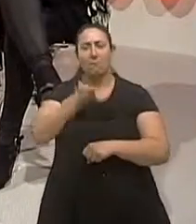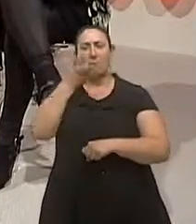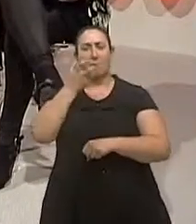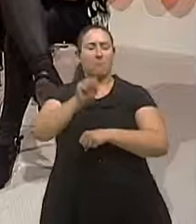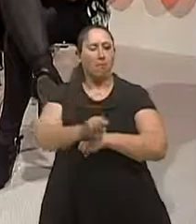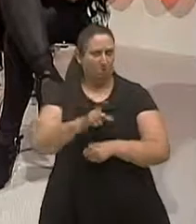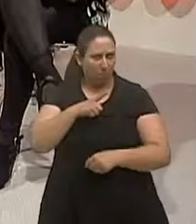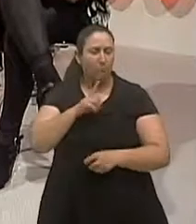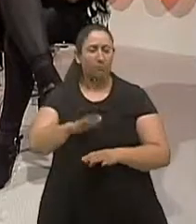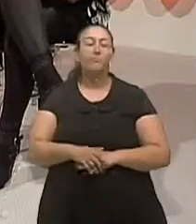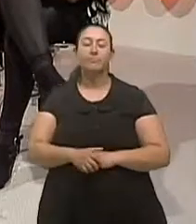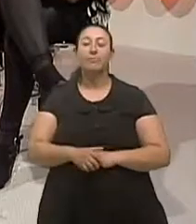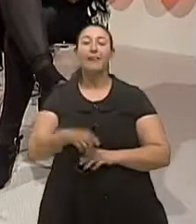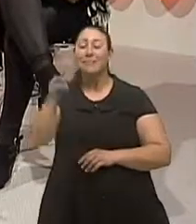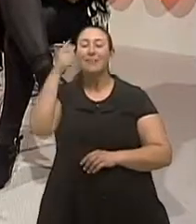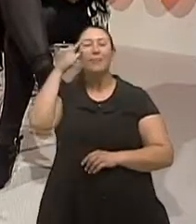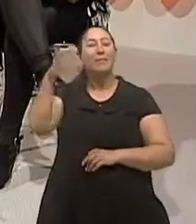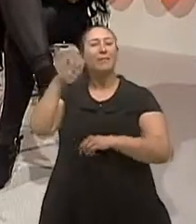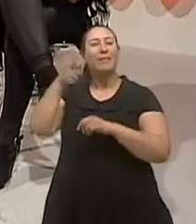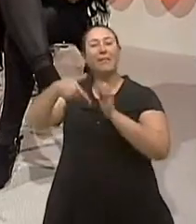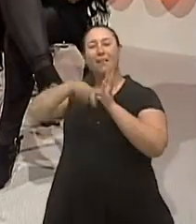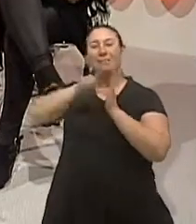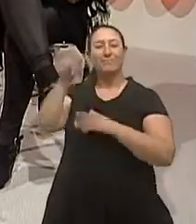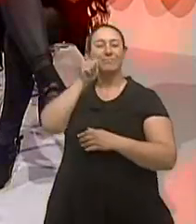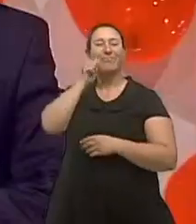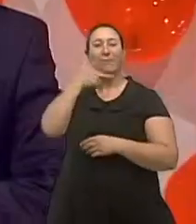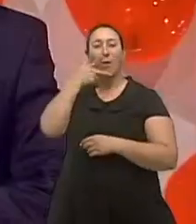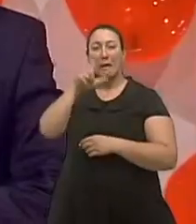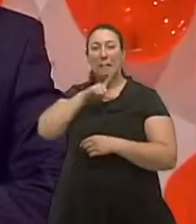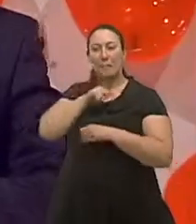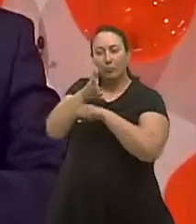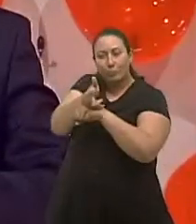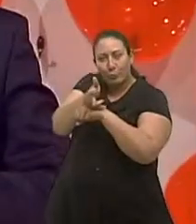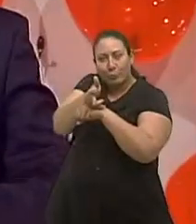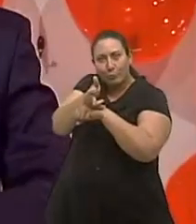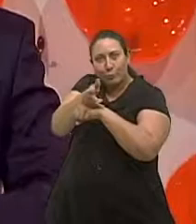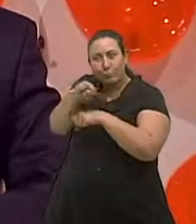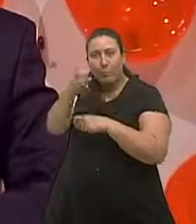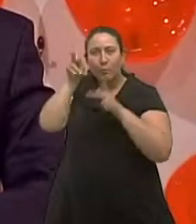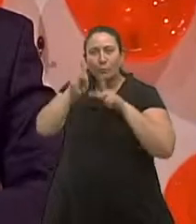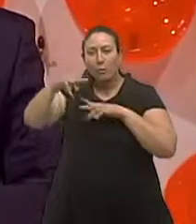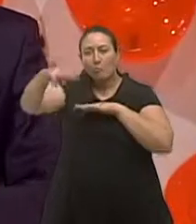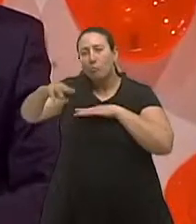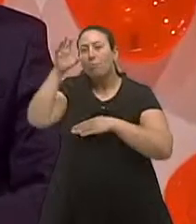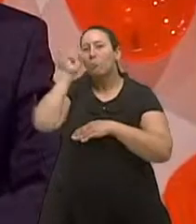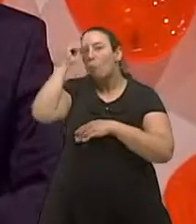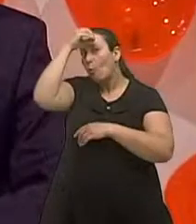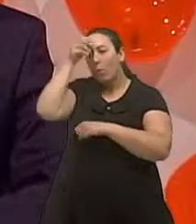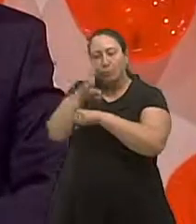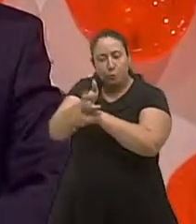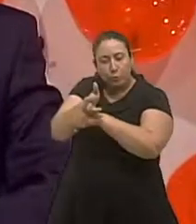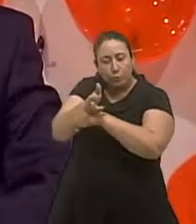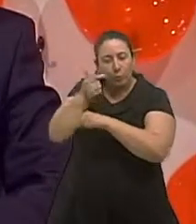que ela comentou que chama polisonografia ele nos dá essa informação essa informação que a mais relevante é o número